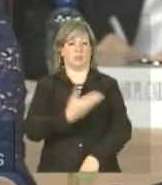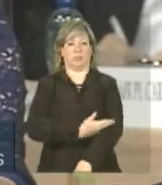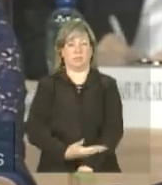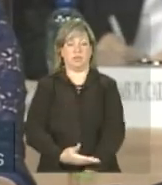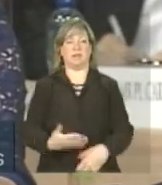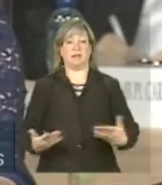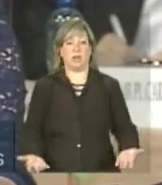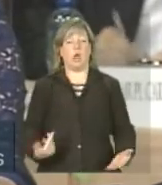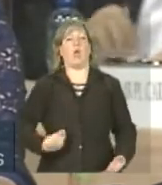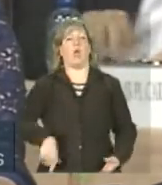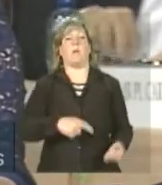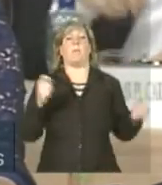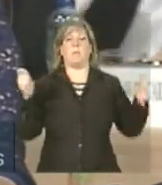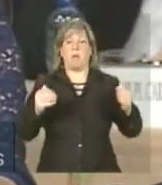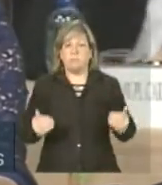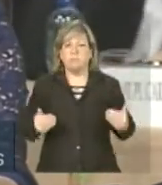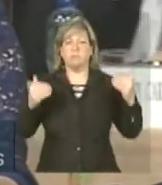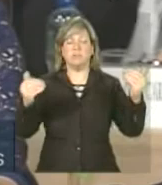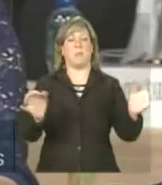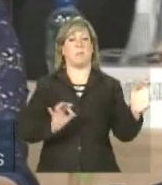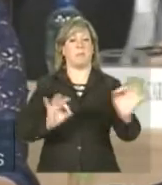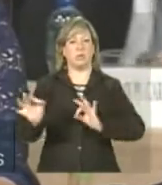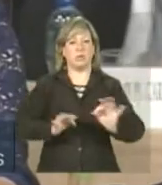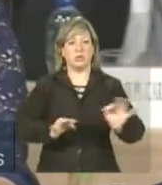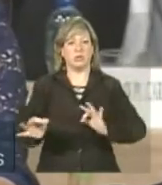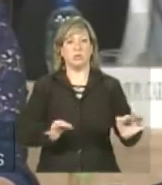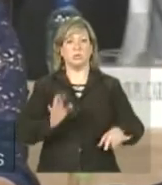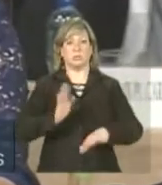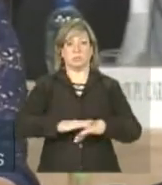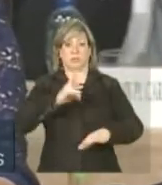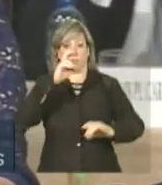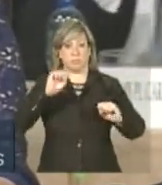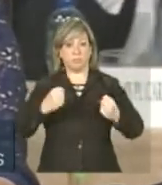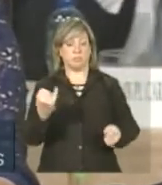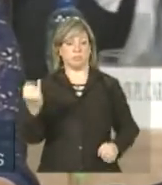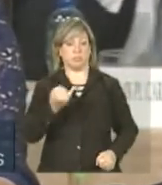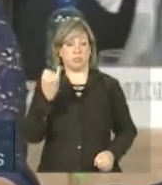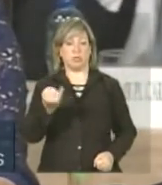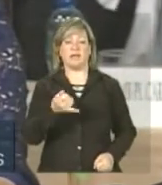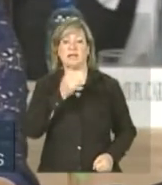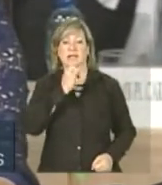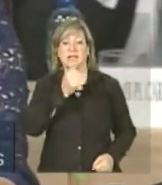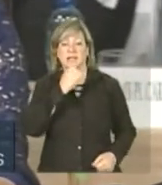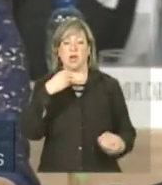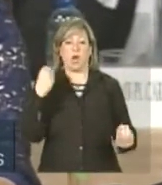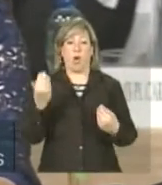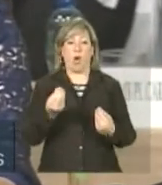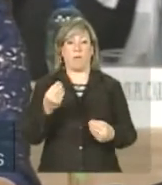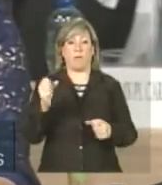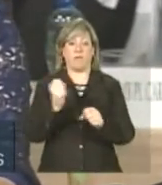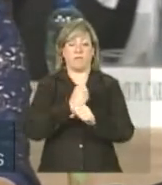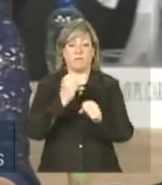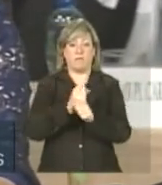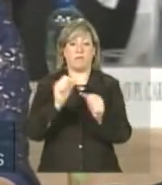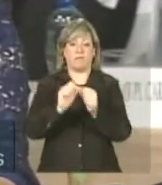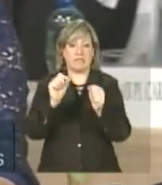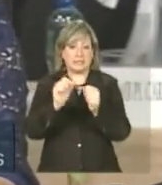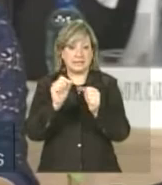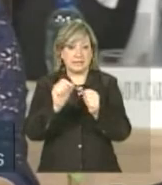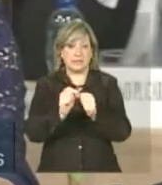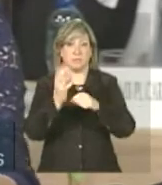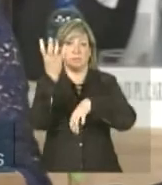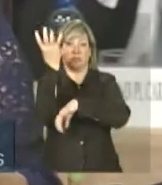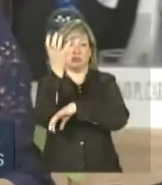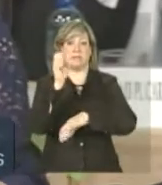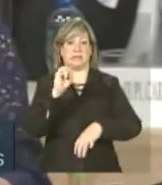Podemos dar maior impulso a projetos de grande impacto, como o da construção de um satélite conjunto, o